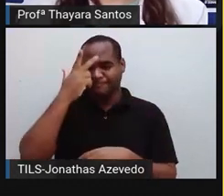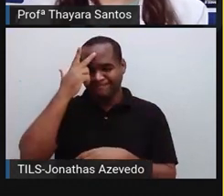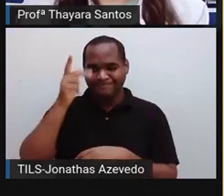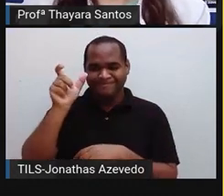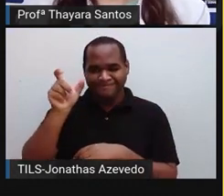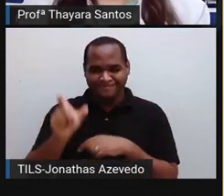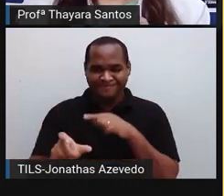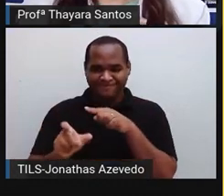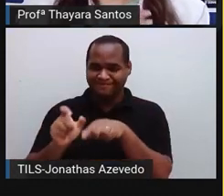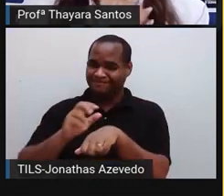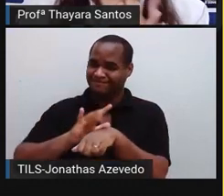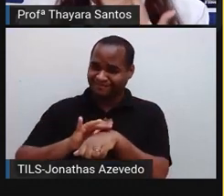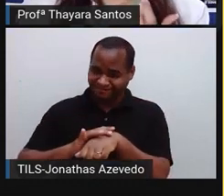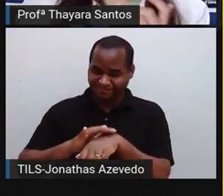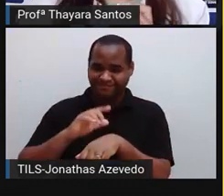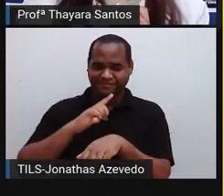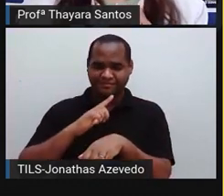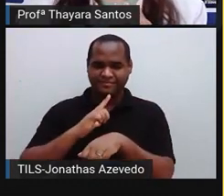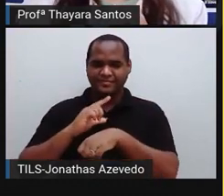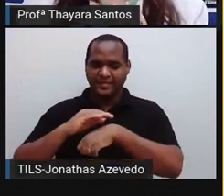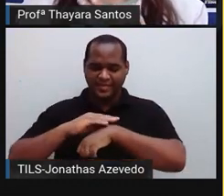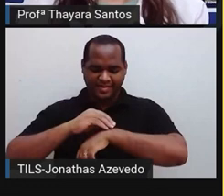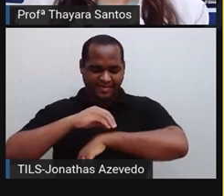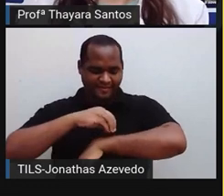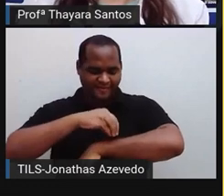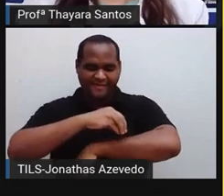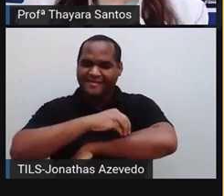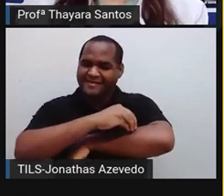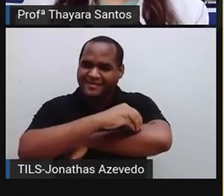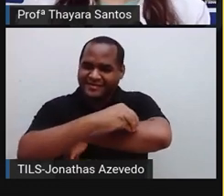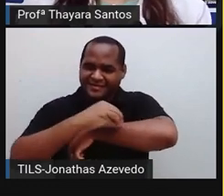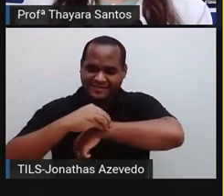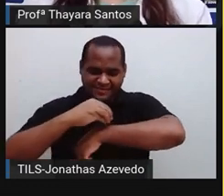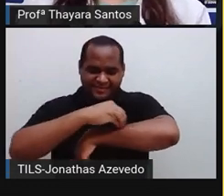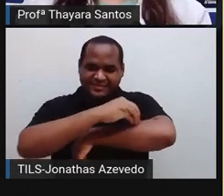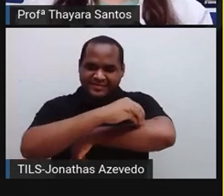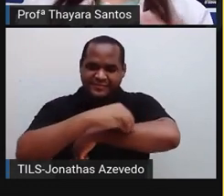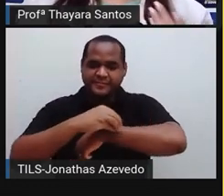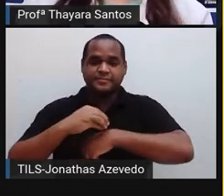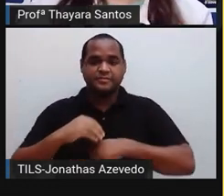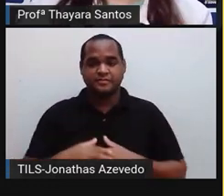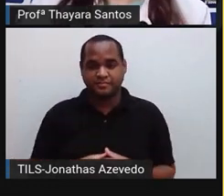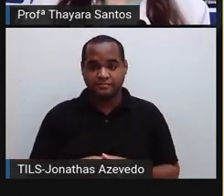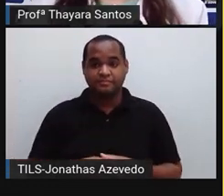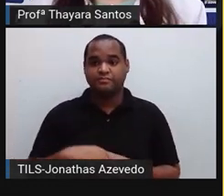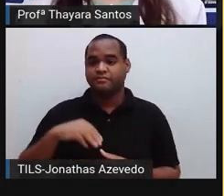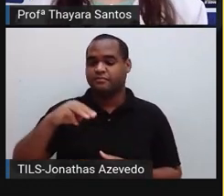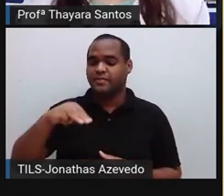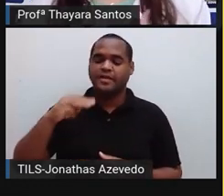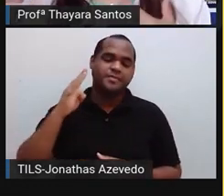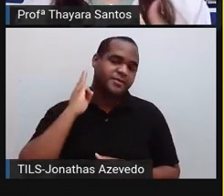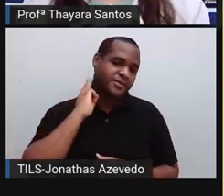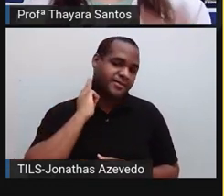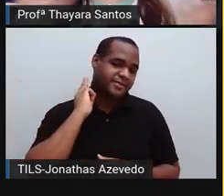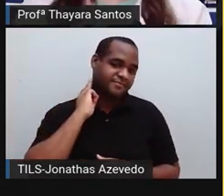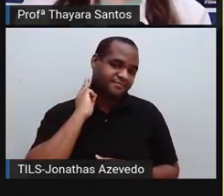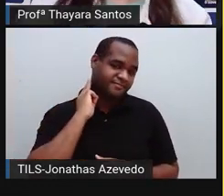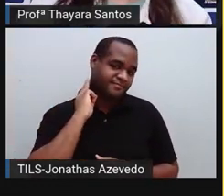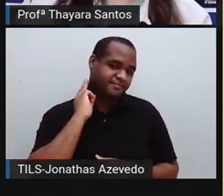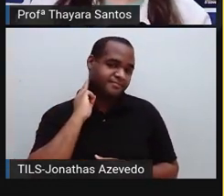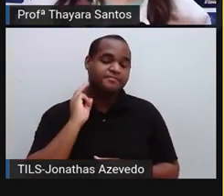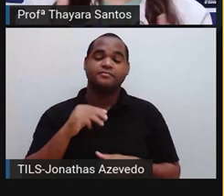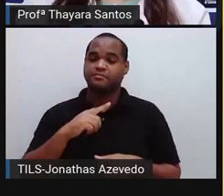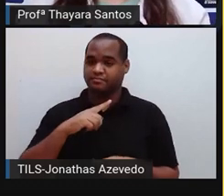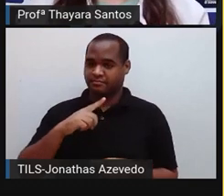algumas inflamações na pele, algumas feridas na pele. Tem a meningite, que ela pode ser bacteriana ou